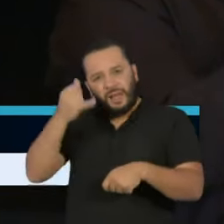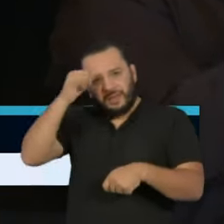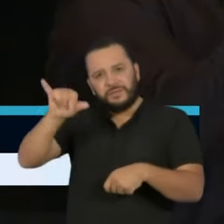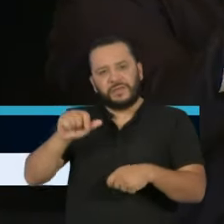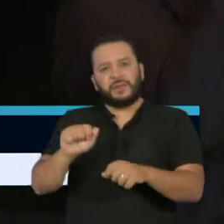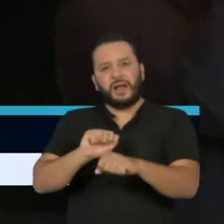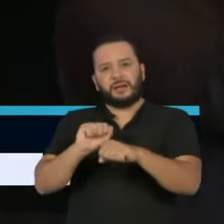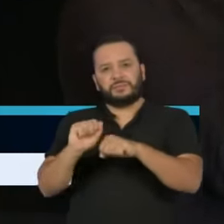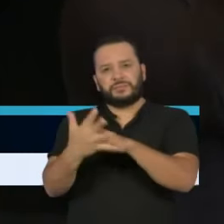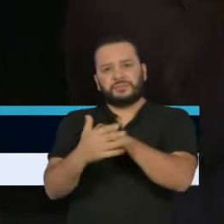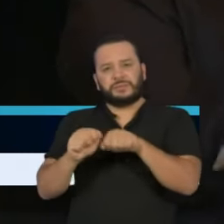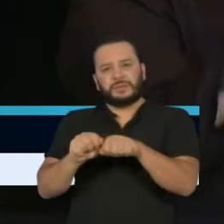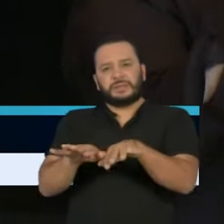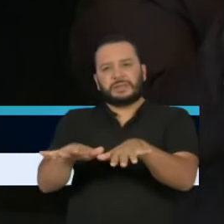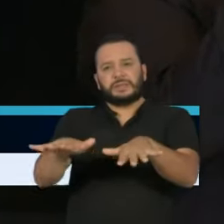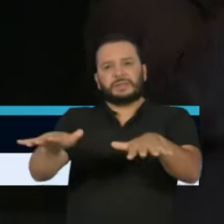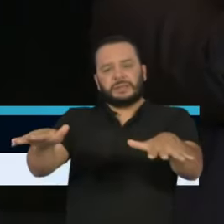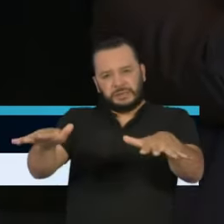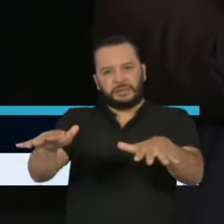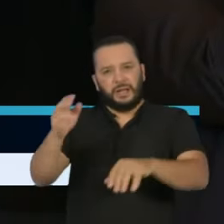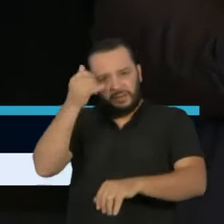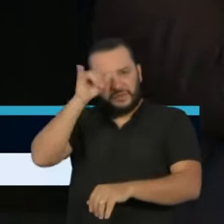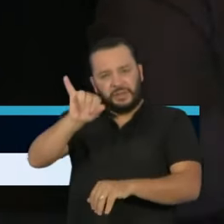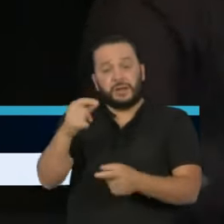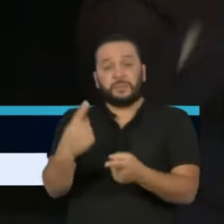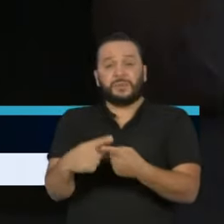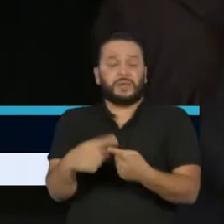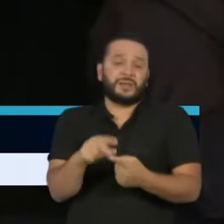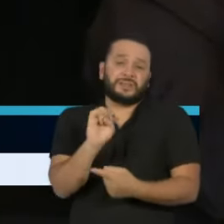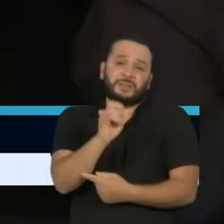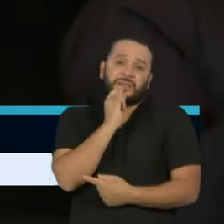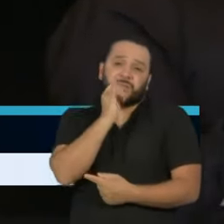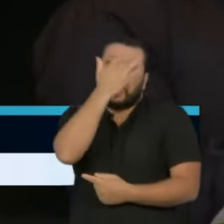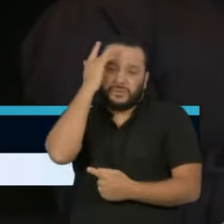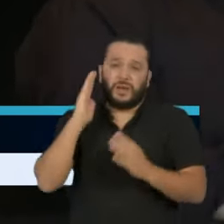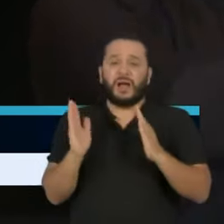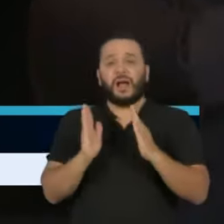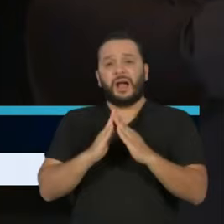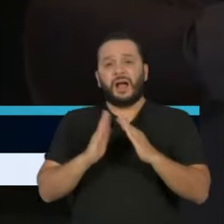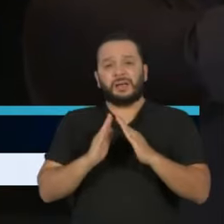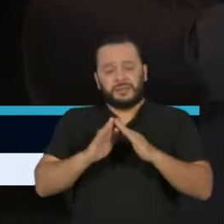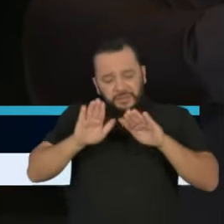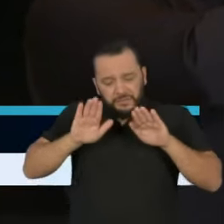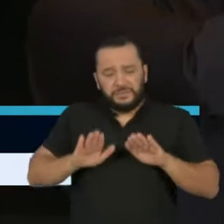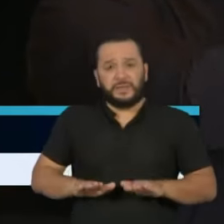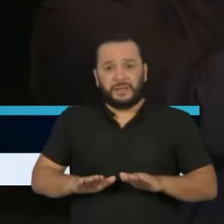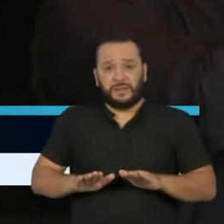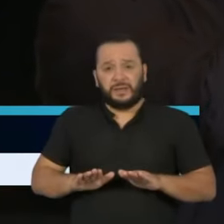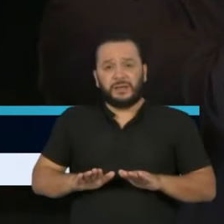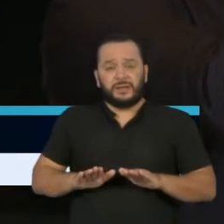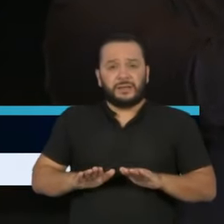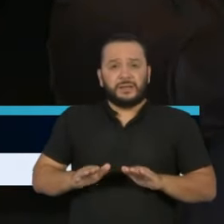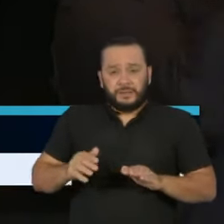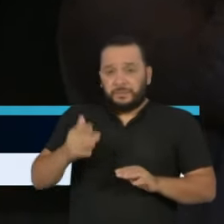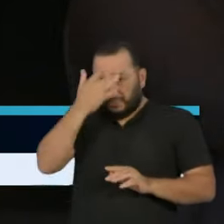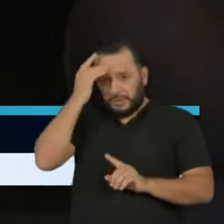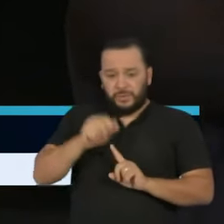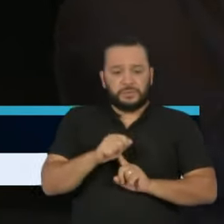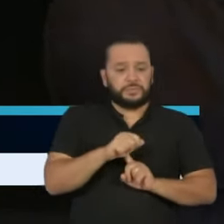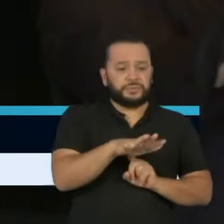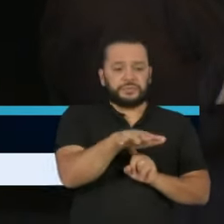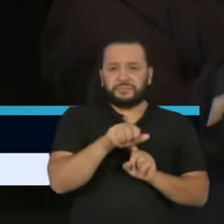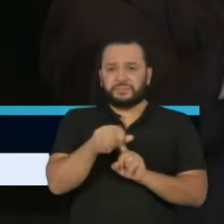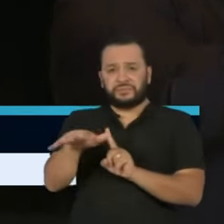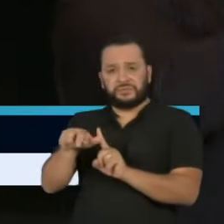sobre o cidadão comum, pelo simples fato de uma doença que é transmissível entre as pessoas, intuitivamente